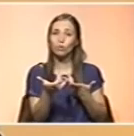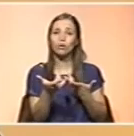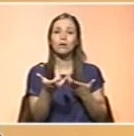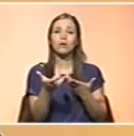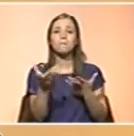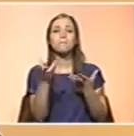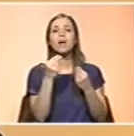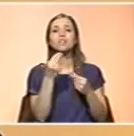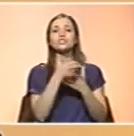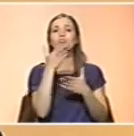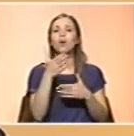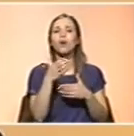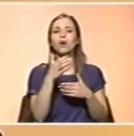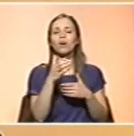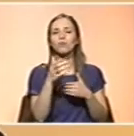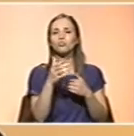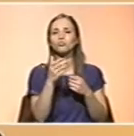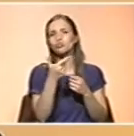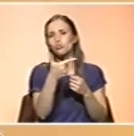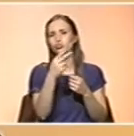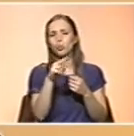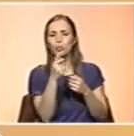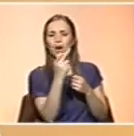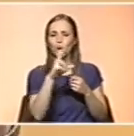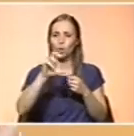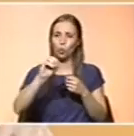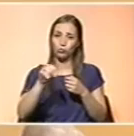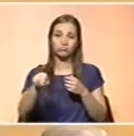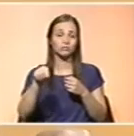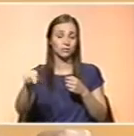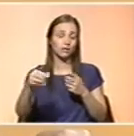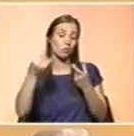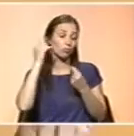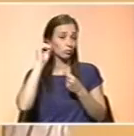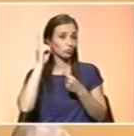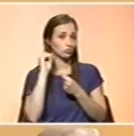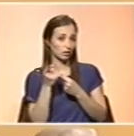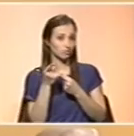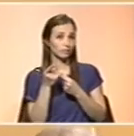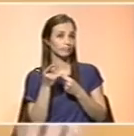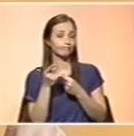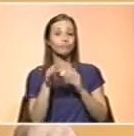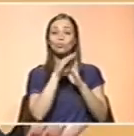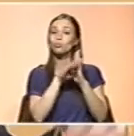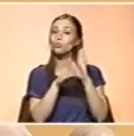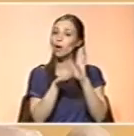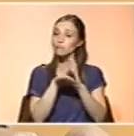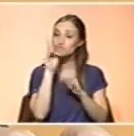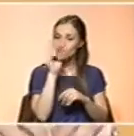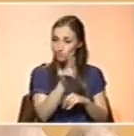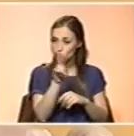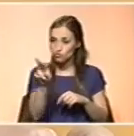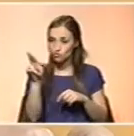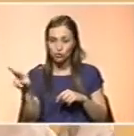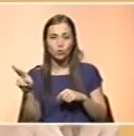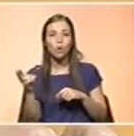países na América Latina. E, portanto, aí o impacto é muito maior. E, aliás, os programas de biofortificação têm tudo isso em conta. Eles veem qual é o alimento